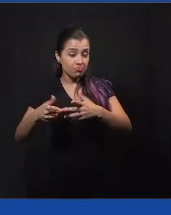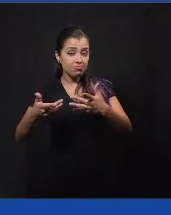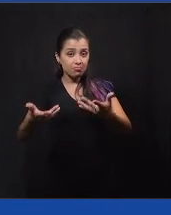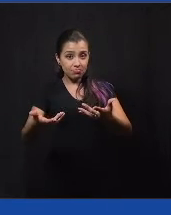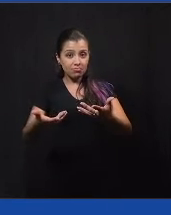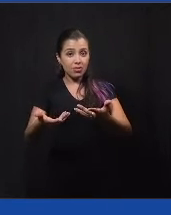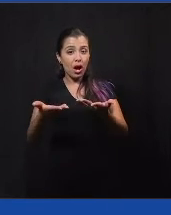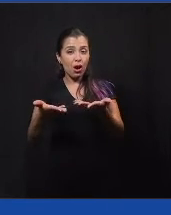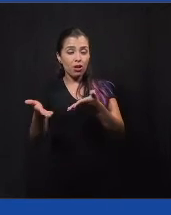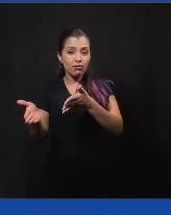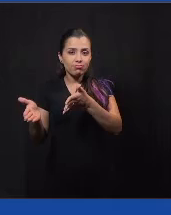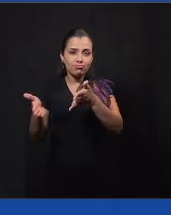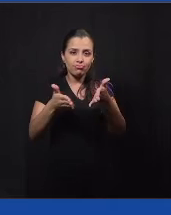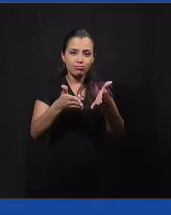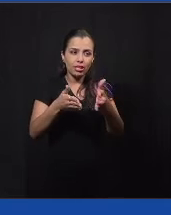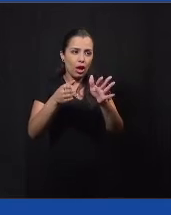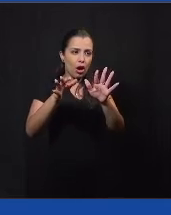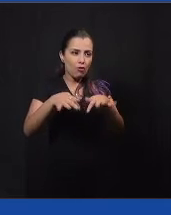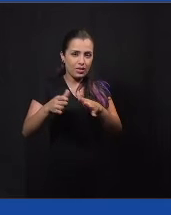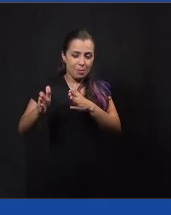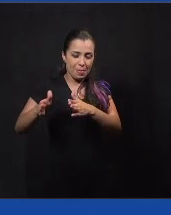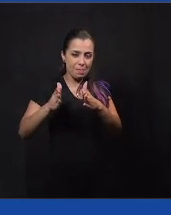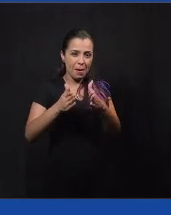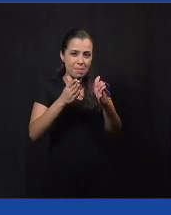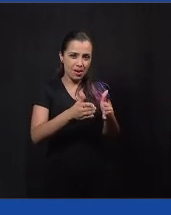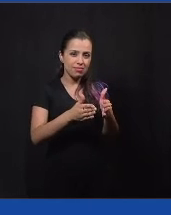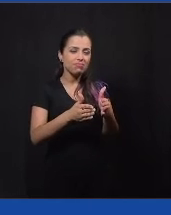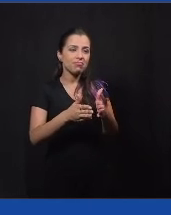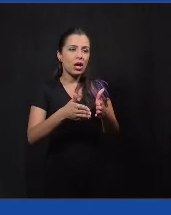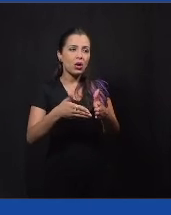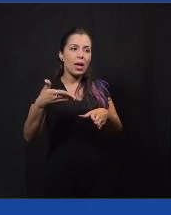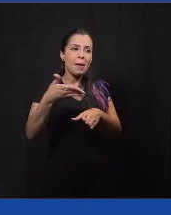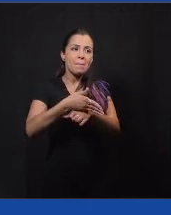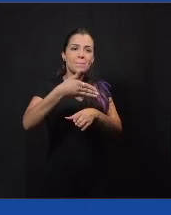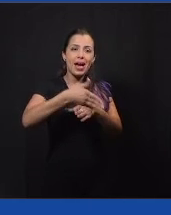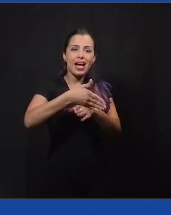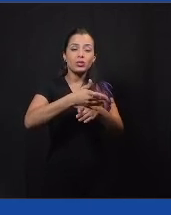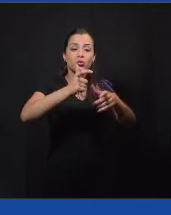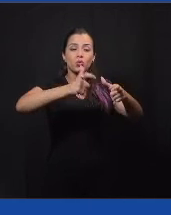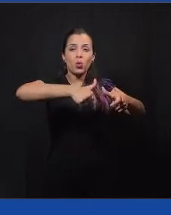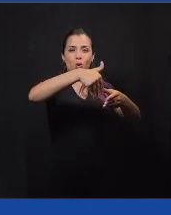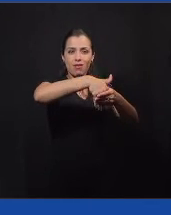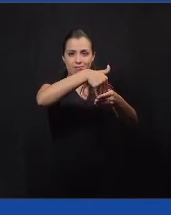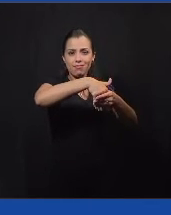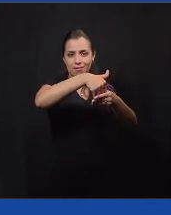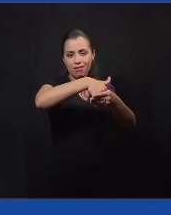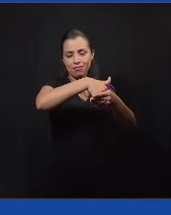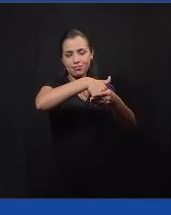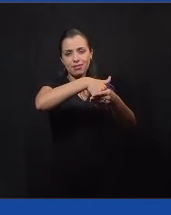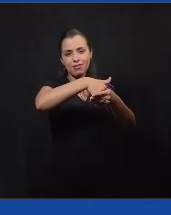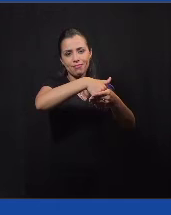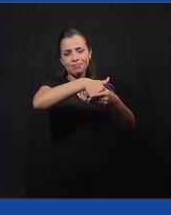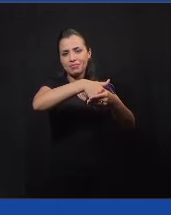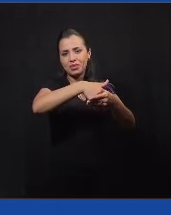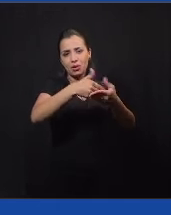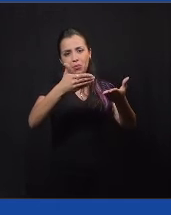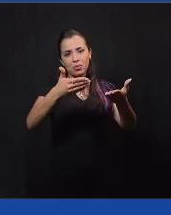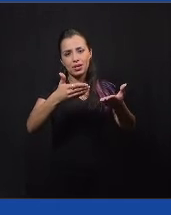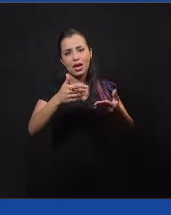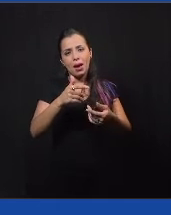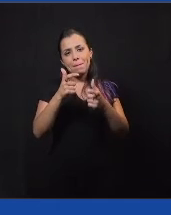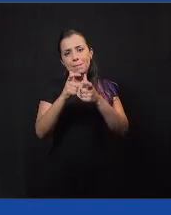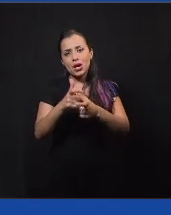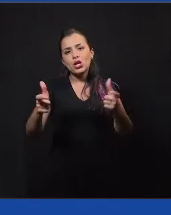para o fim da nossa jornada, passa pelo sistema eleitoral, né, é claro, assim, o que que é o sistema majoritário,